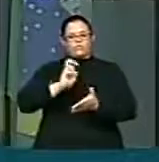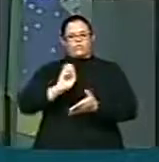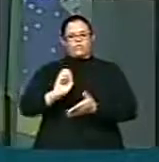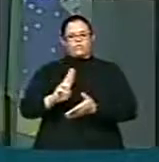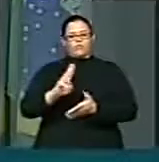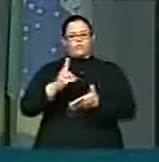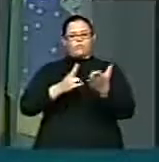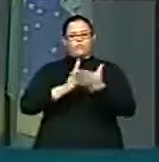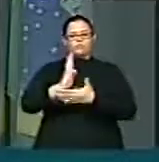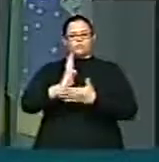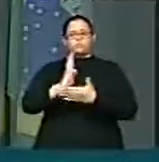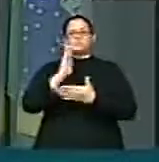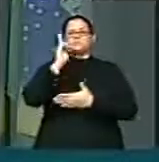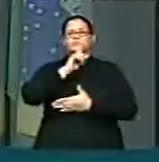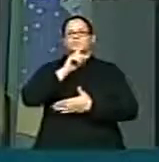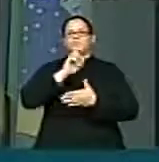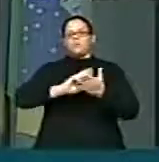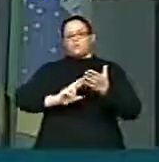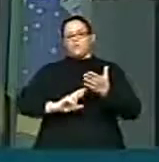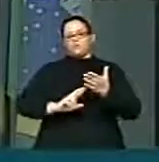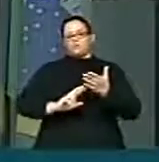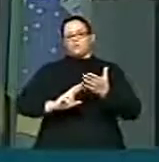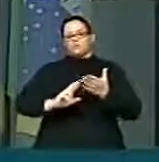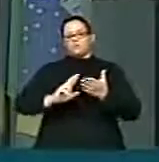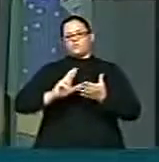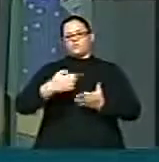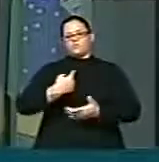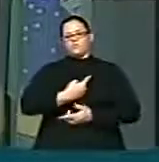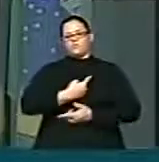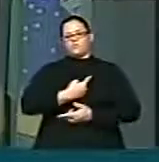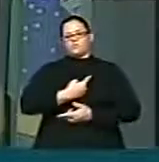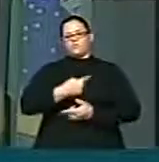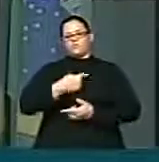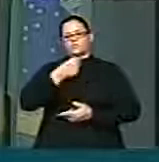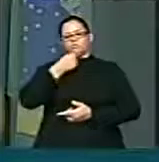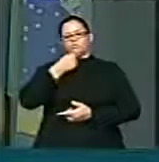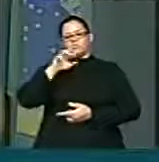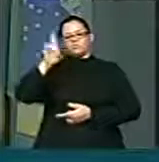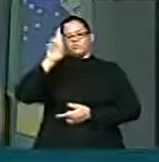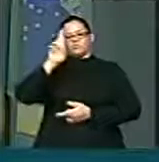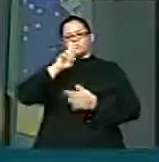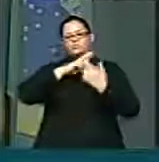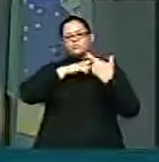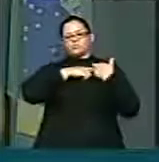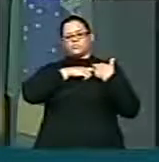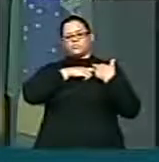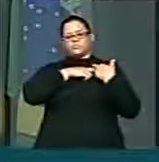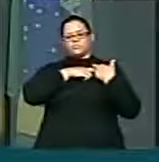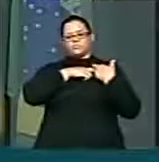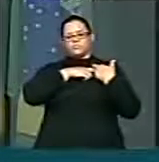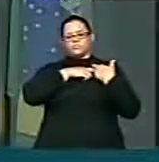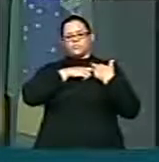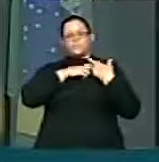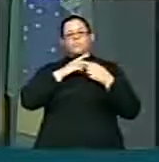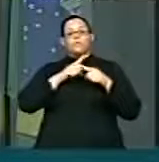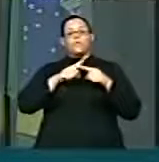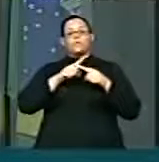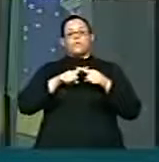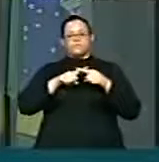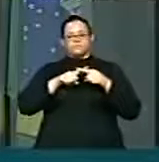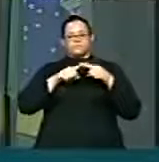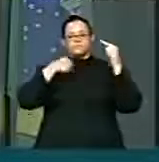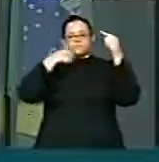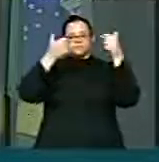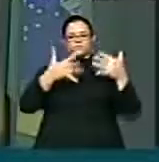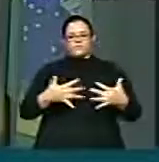o relatório do nosso relator, por algumas razões. E